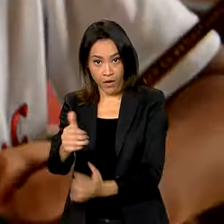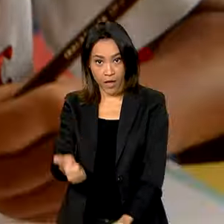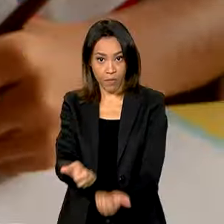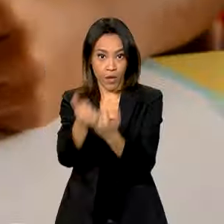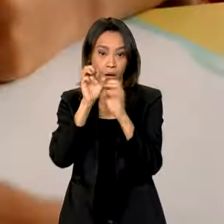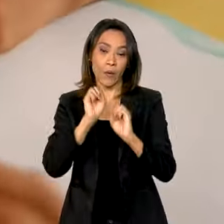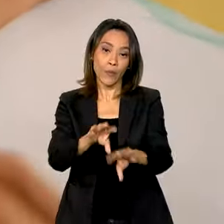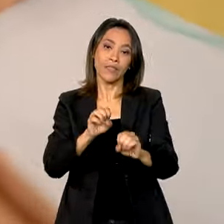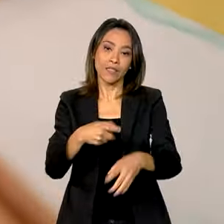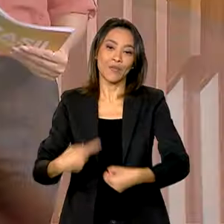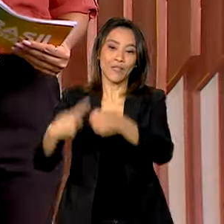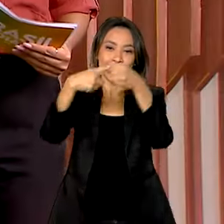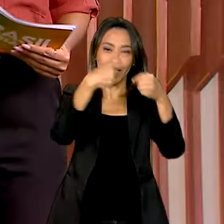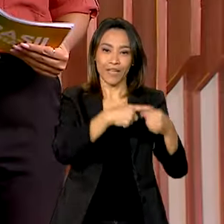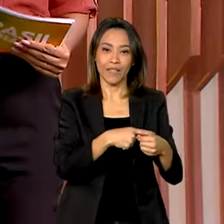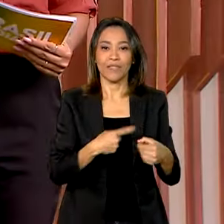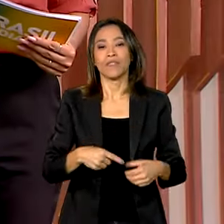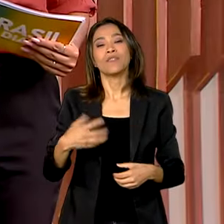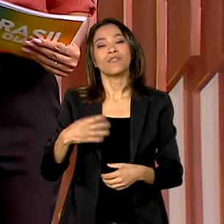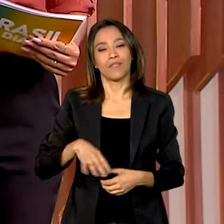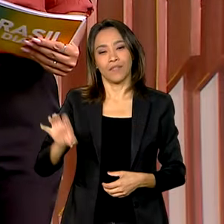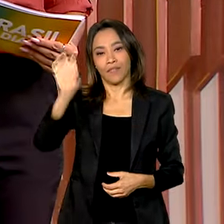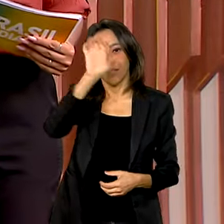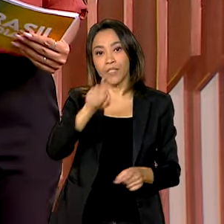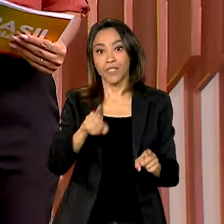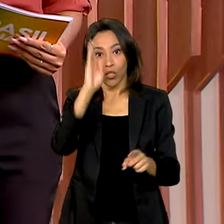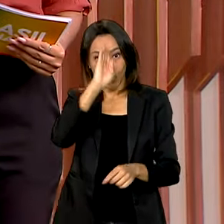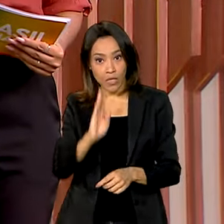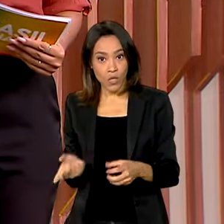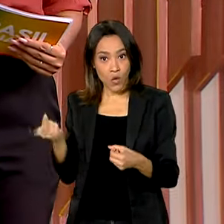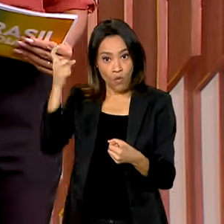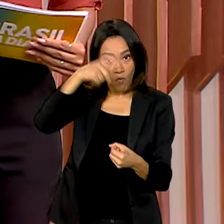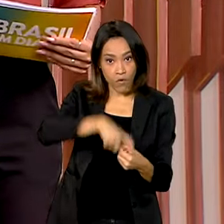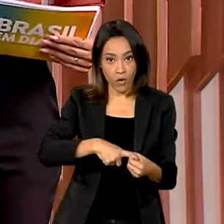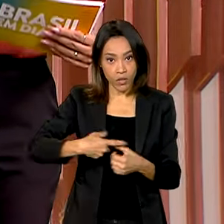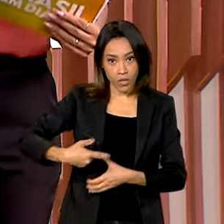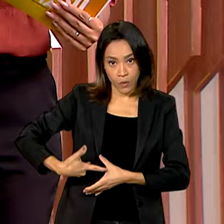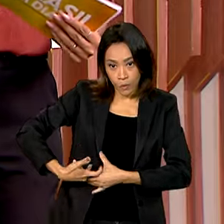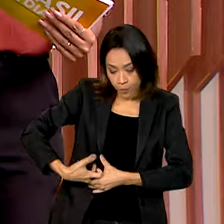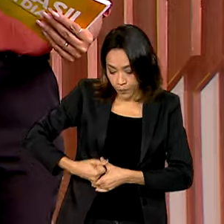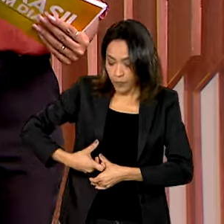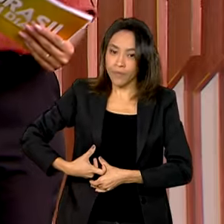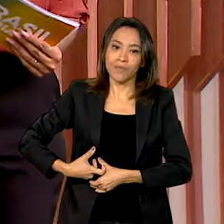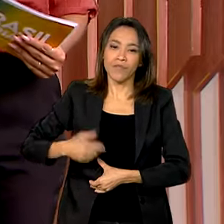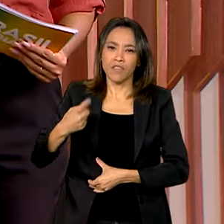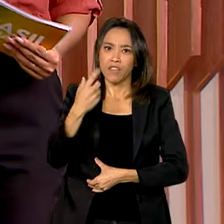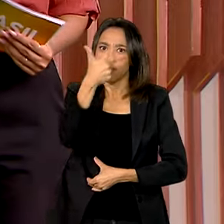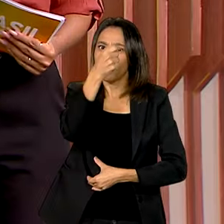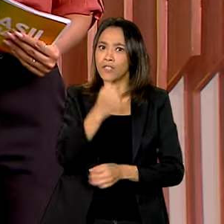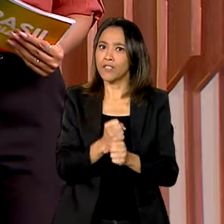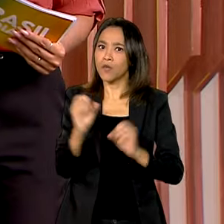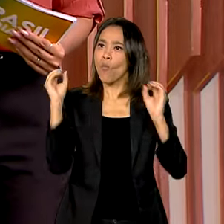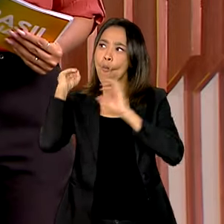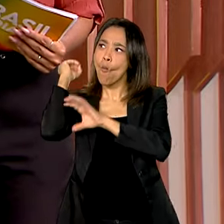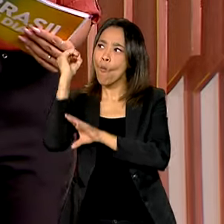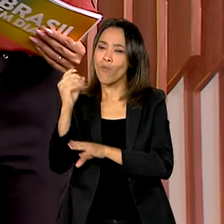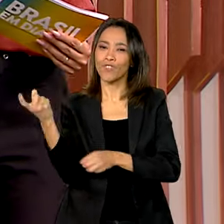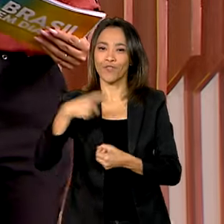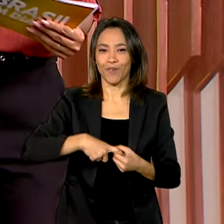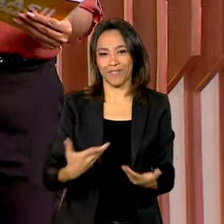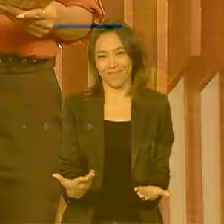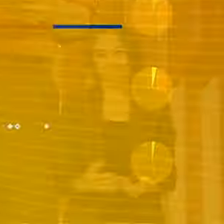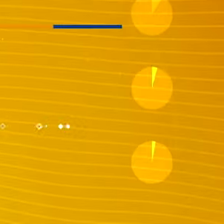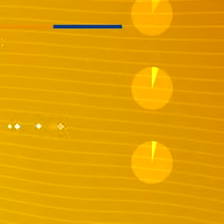estados e municípios. E o Brasil retoma a produção de insulina depois de mais de 20 anos. A gente volta já já.